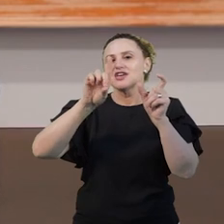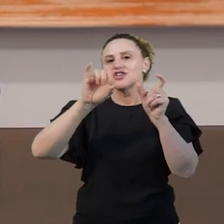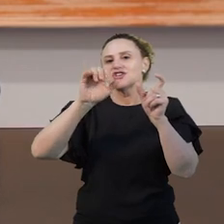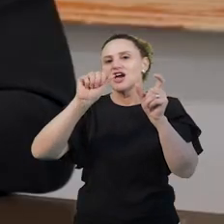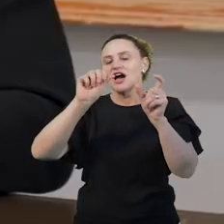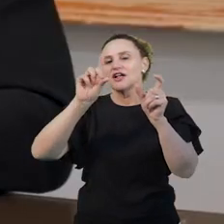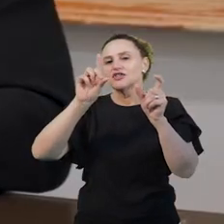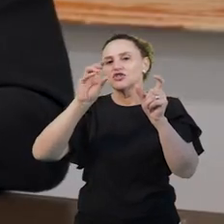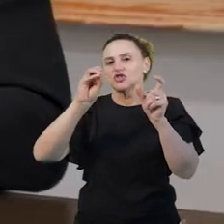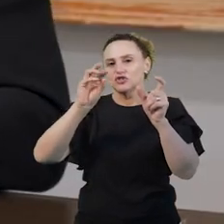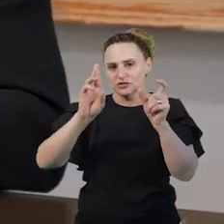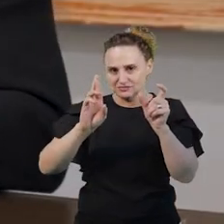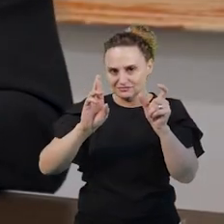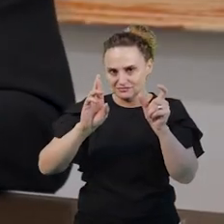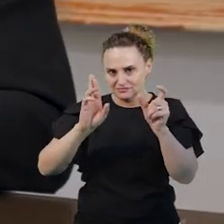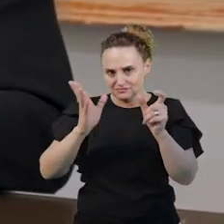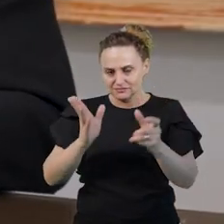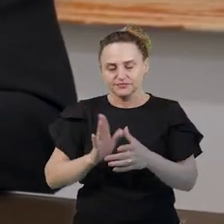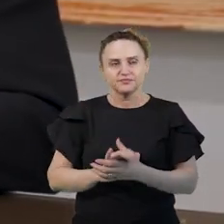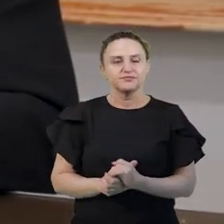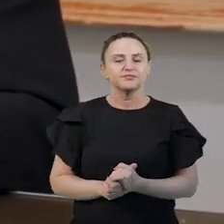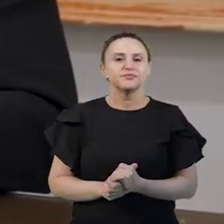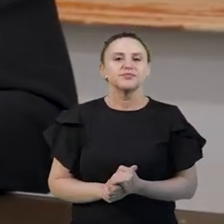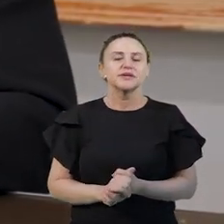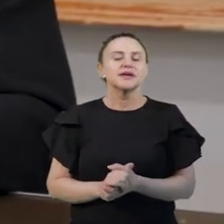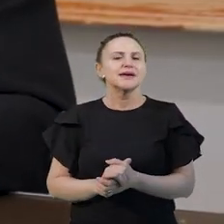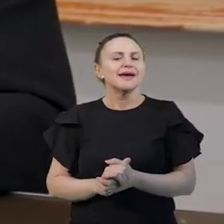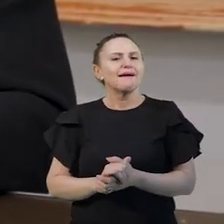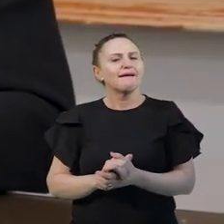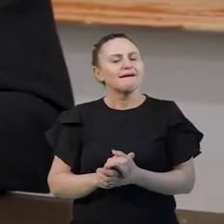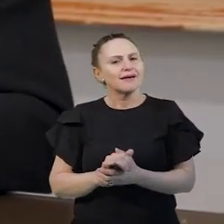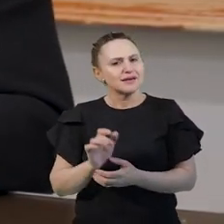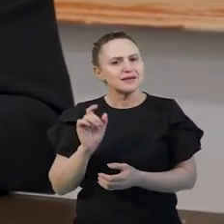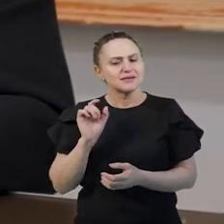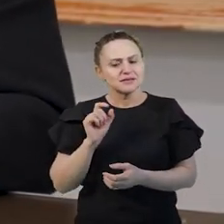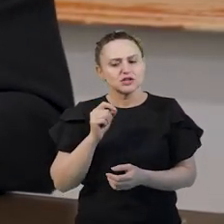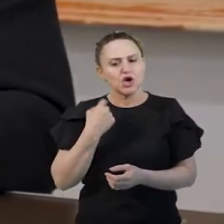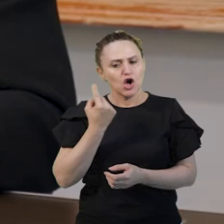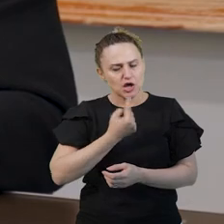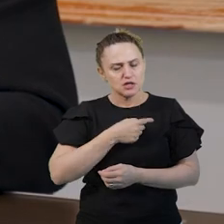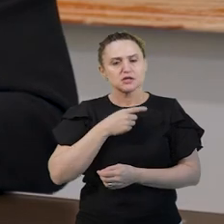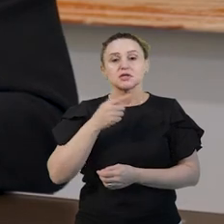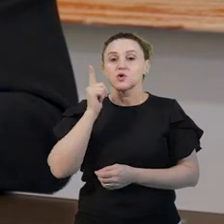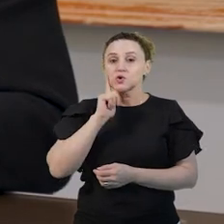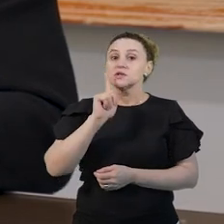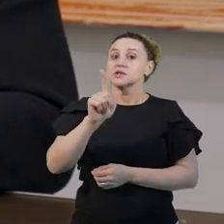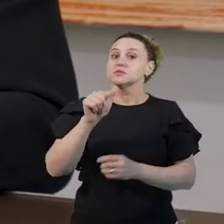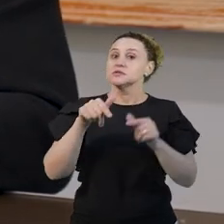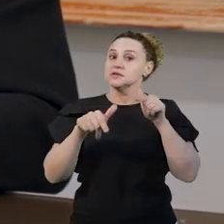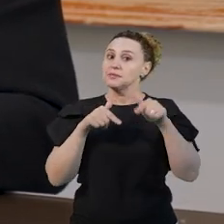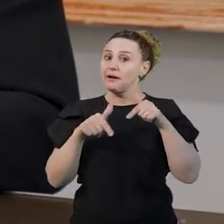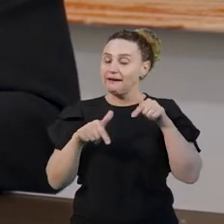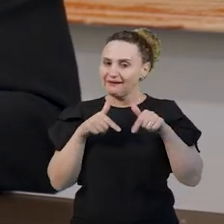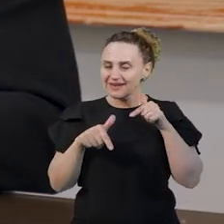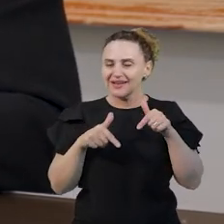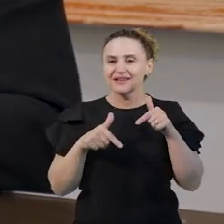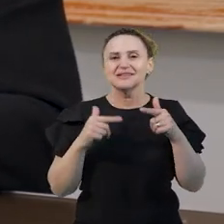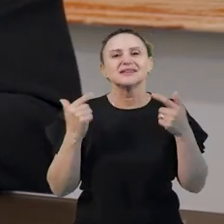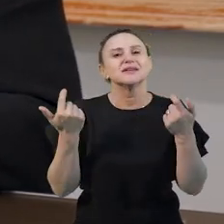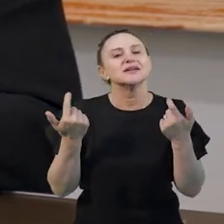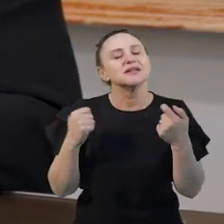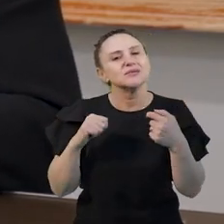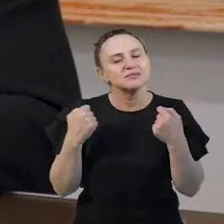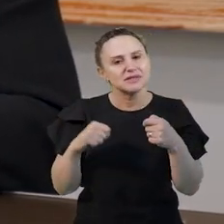E a produção escrita que nós consigamos estar trabalhando com as crianças, ela deve estar